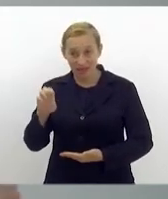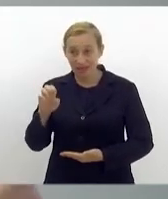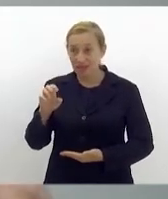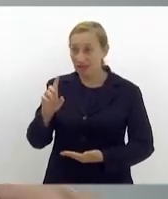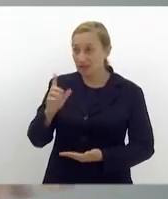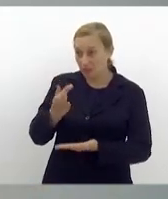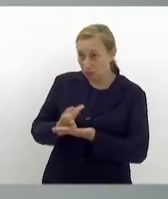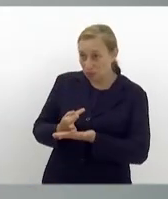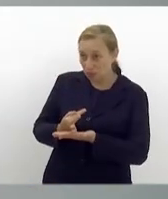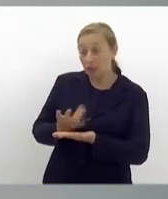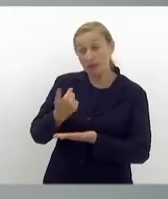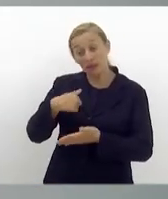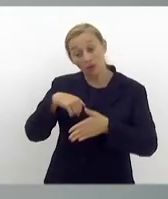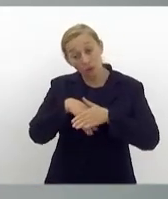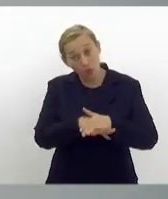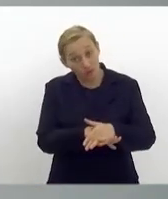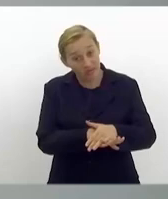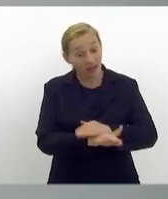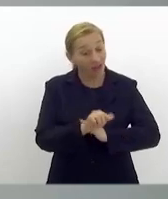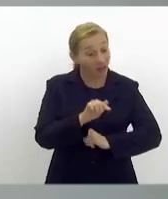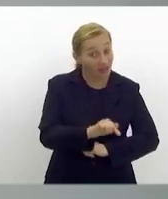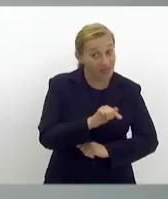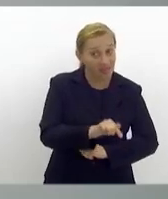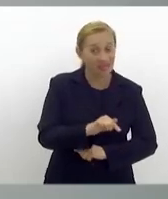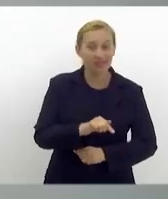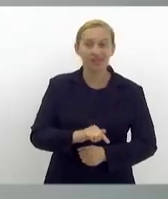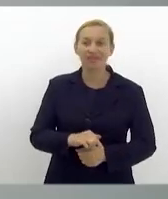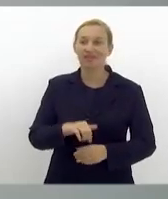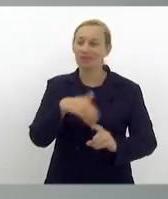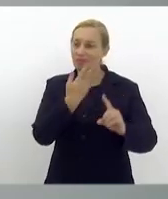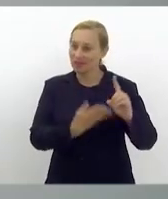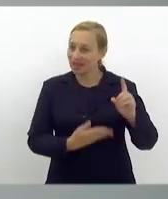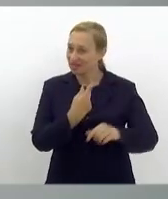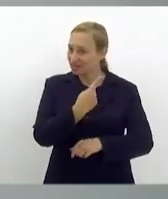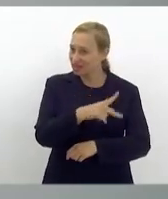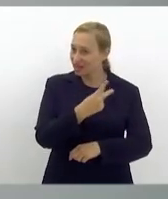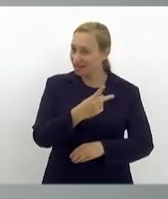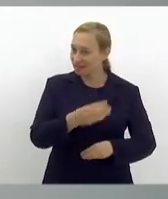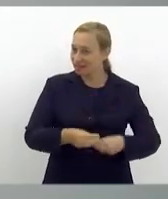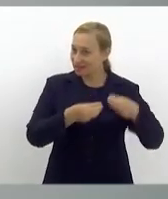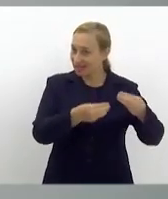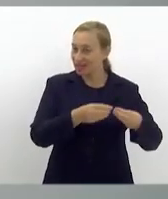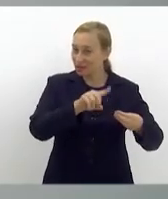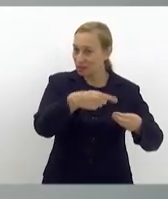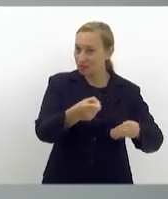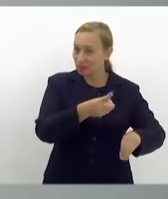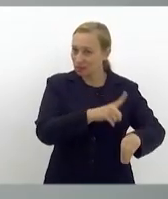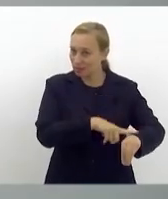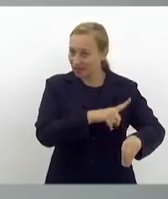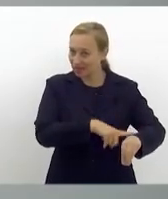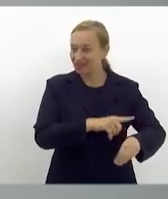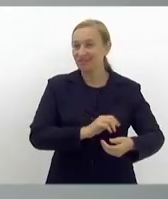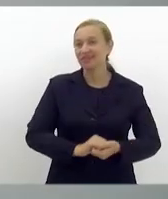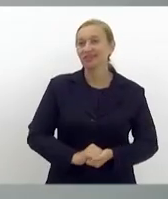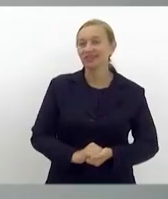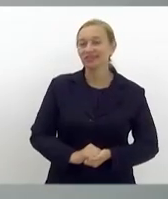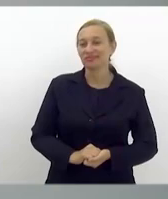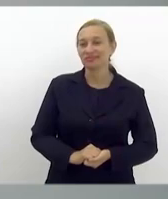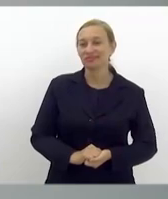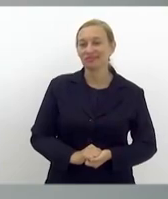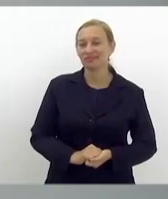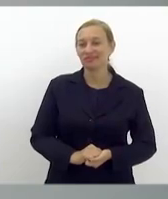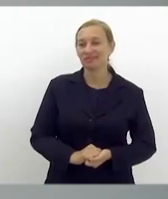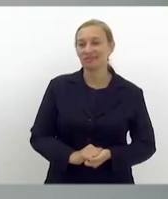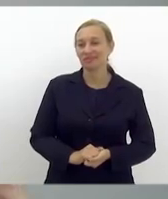então vou guardar aqui a homenagem dela para a gente entregar em outro momento. Sem dúvida. Ou, tiver